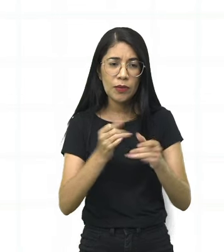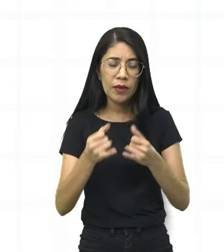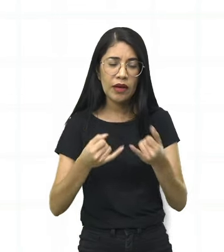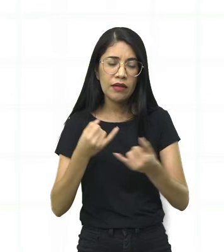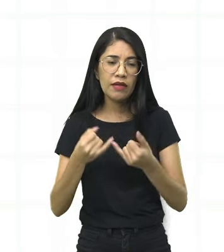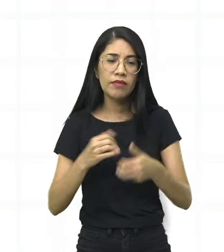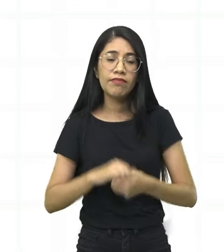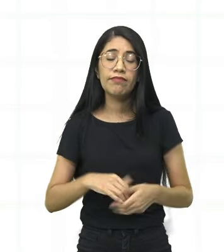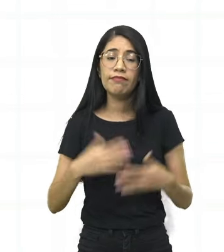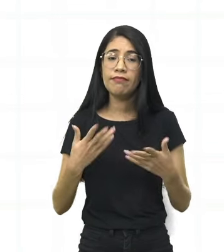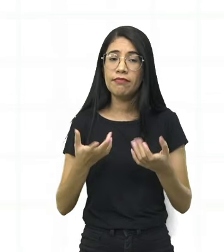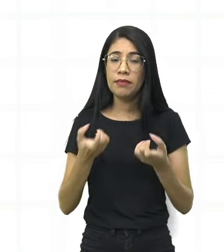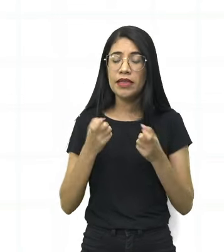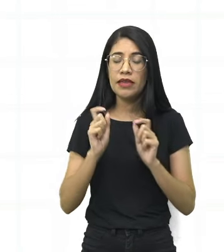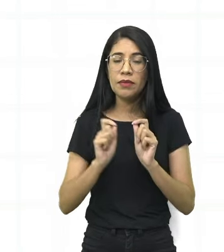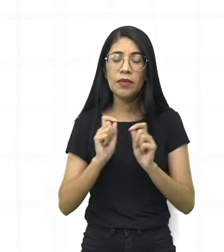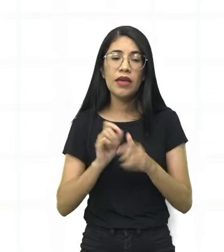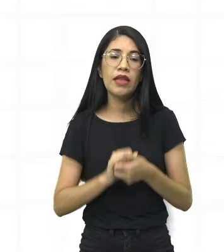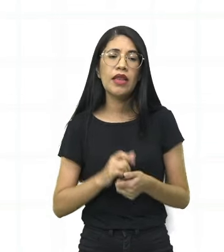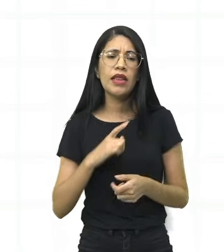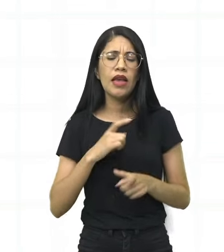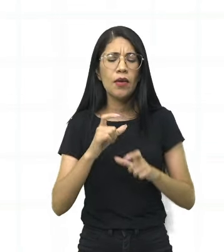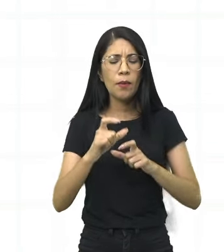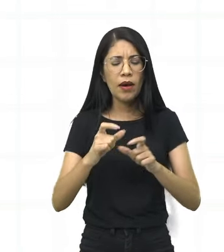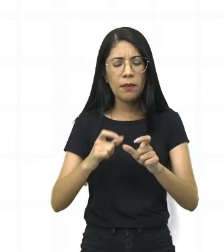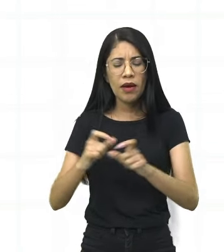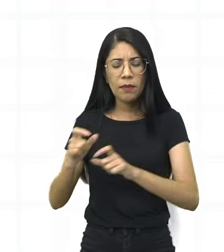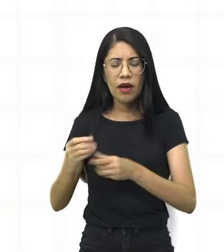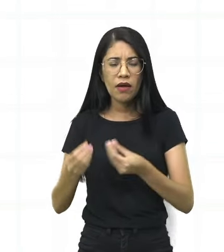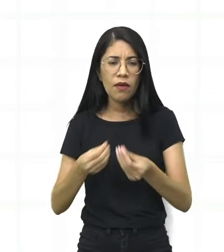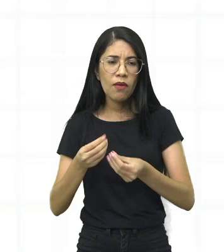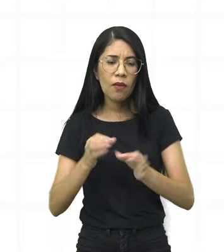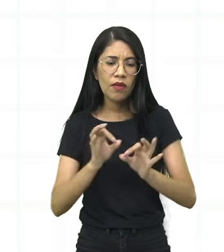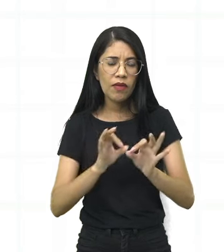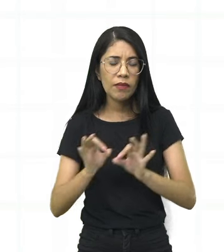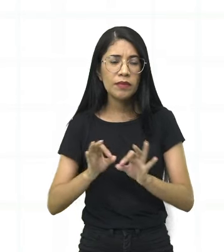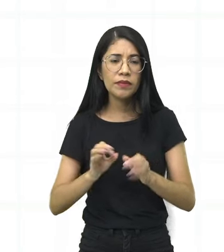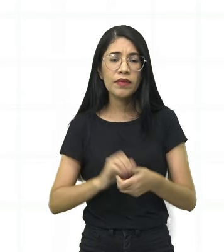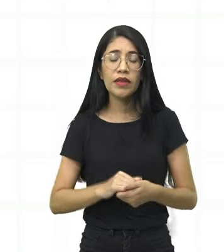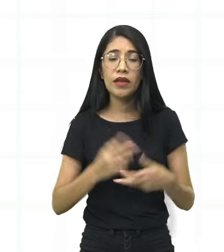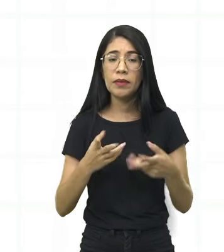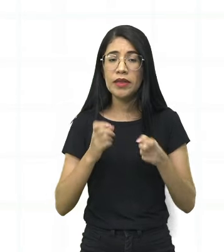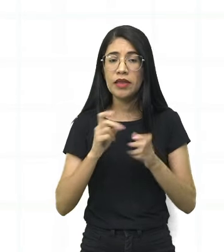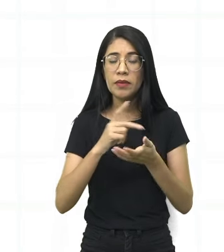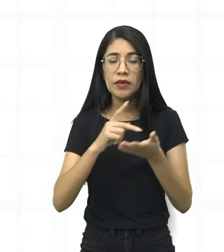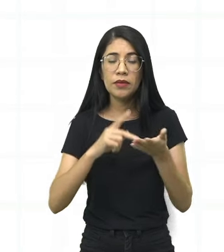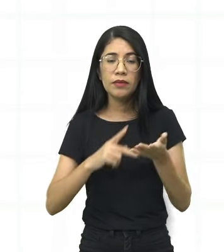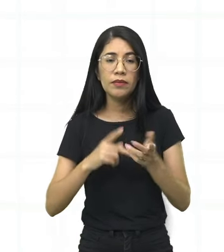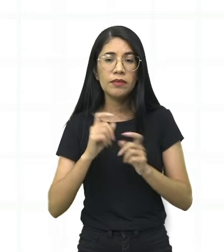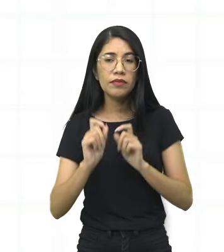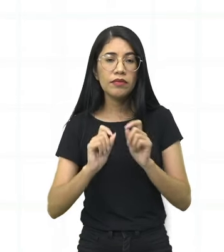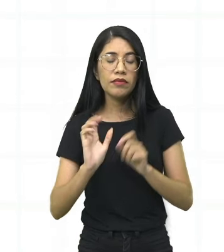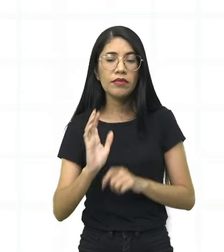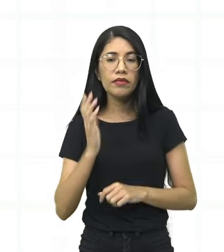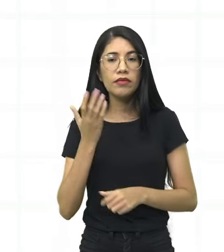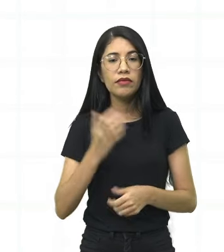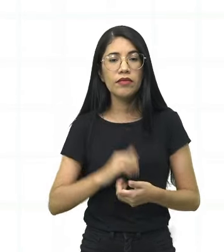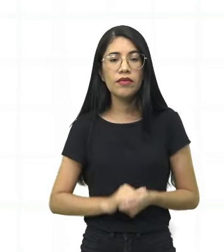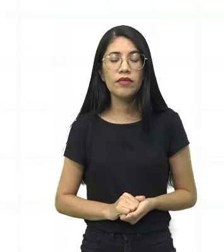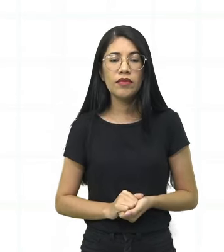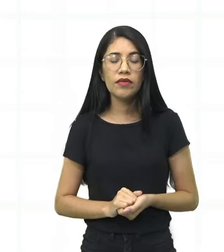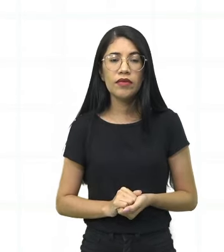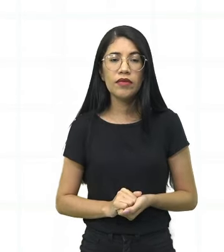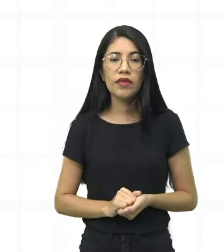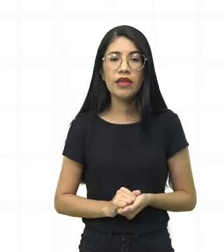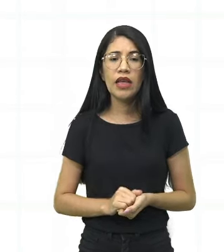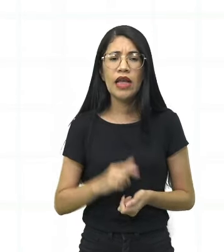um quebra-cabeça, montar, né? As recordações, percebam aí que dentro do nosso poema, ele fala sobre